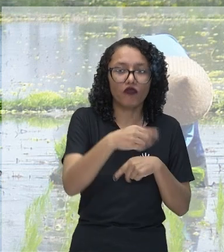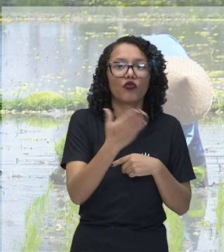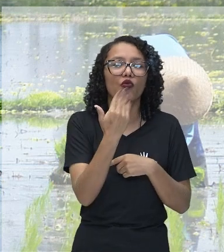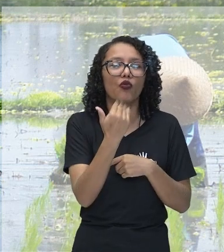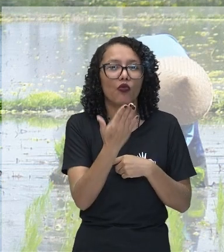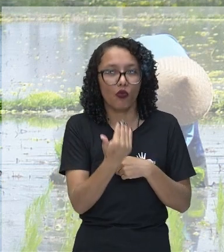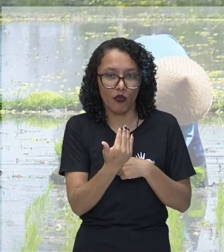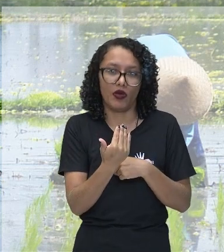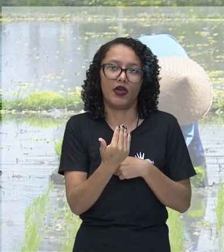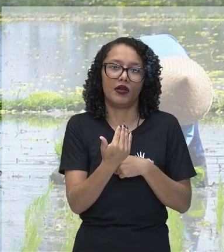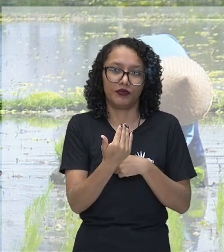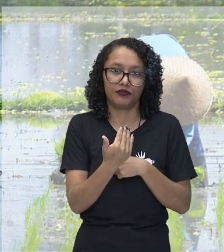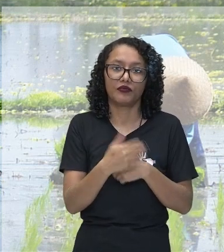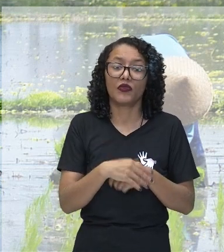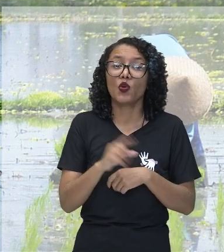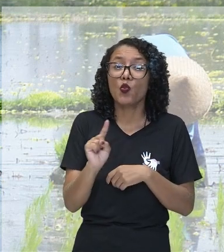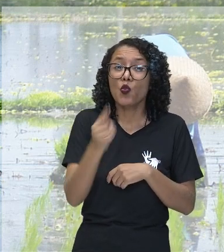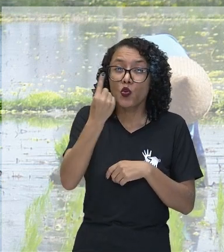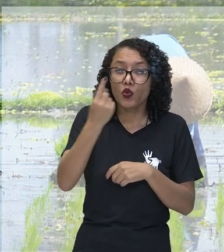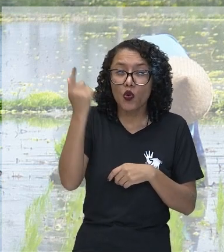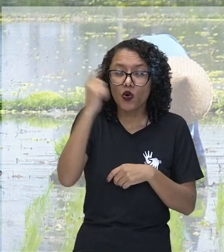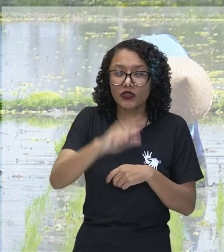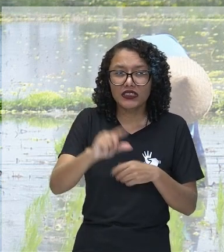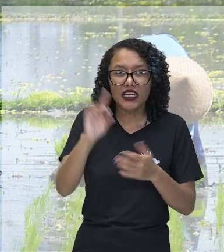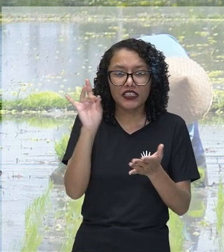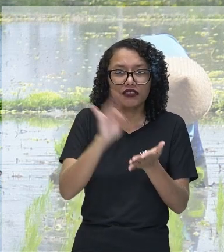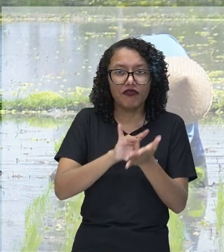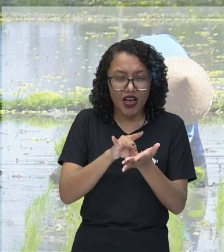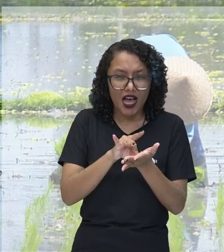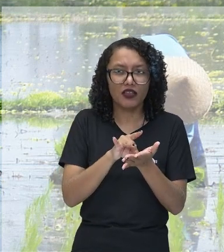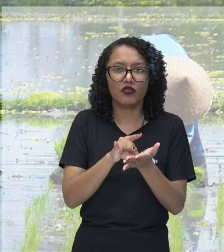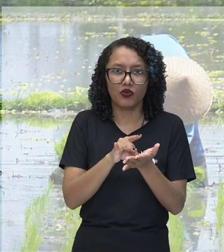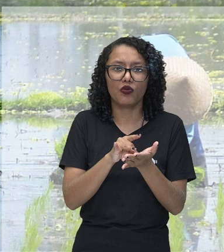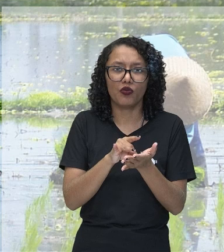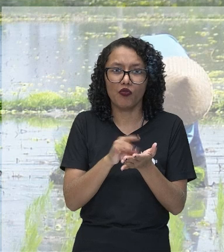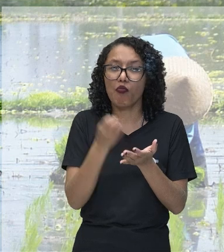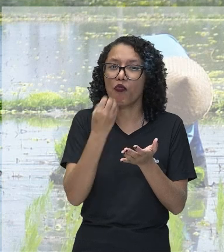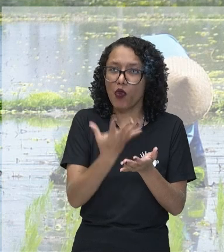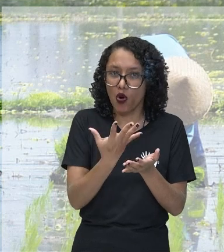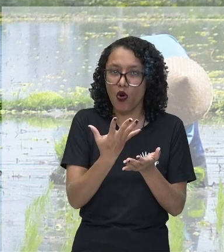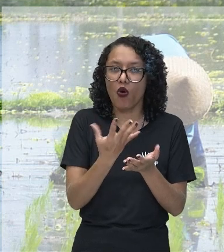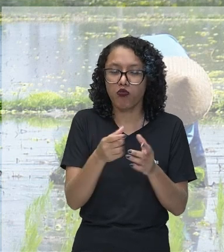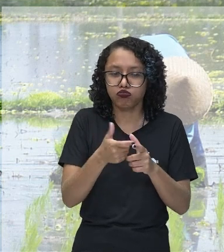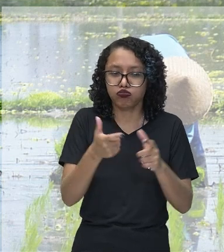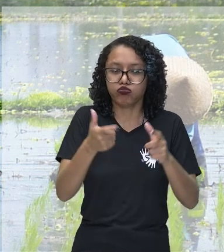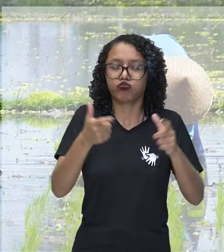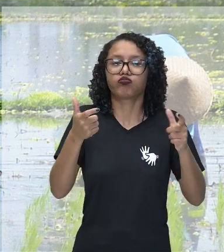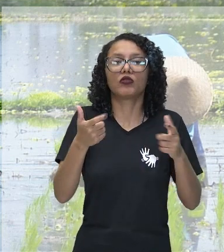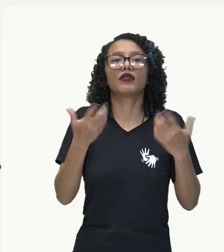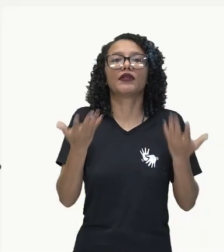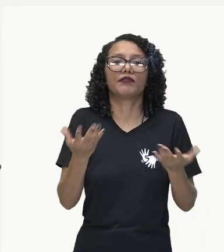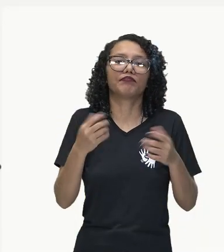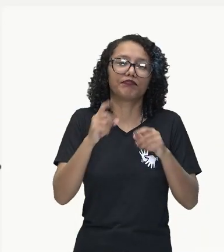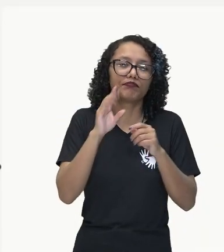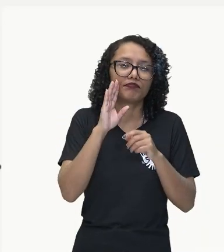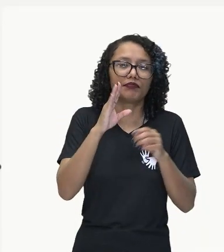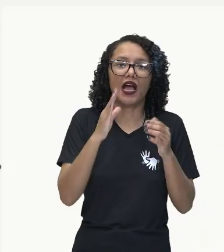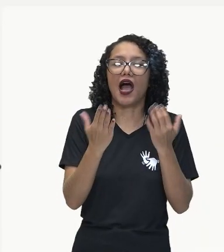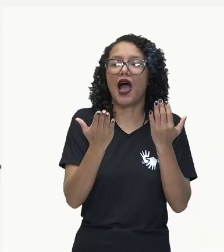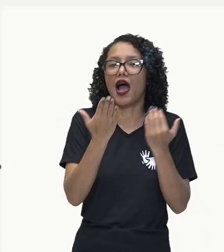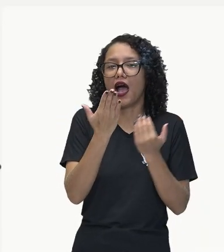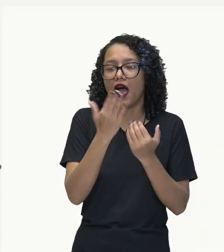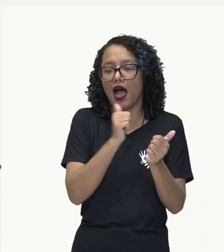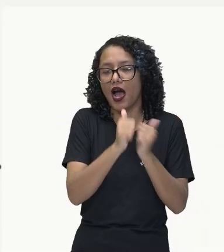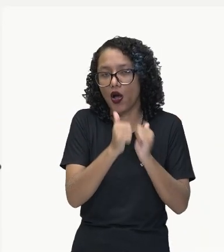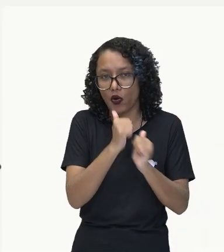conseguem para suprir a sua necessidade do seu povo é o cultivo do arroz. E a gente começa a